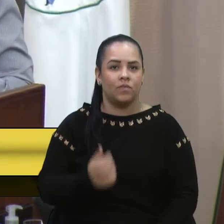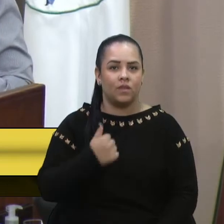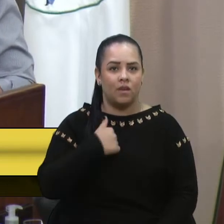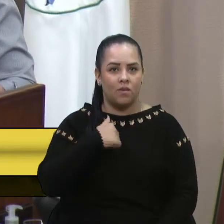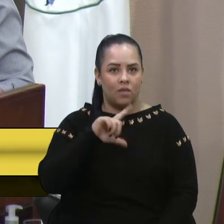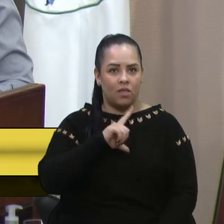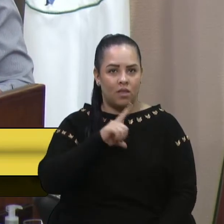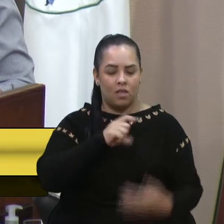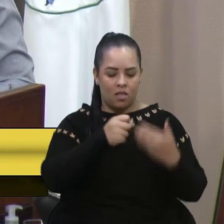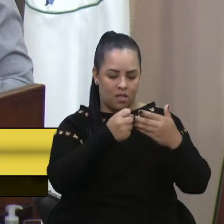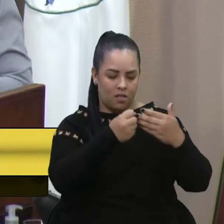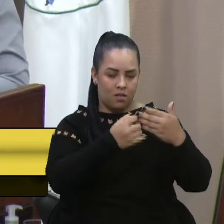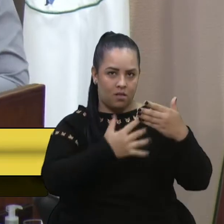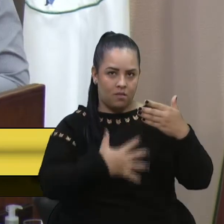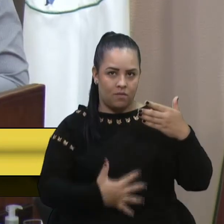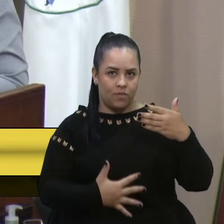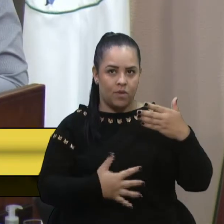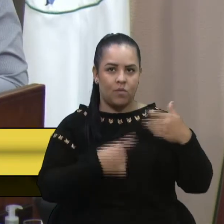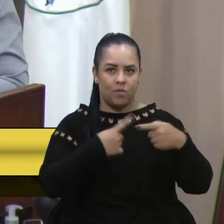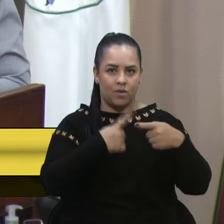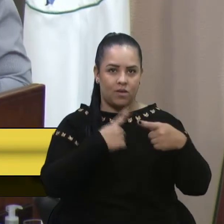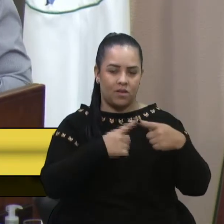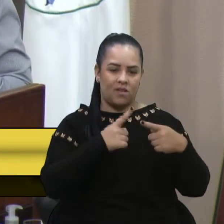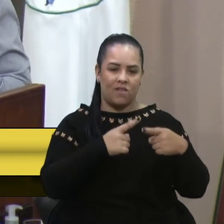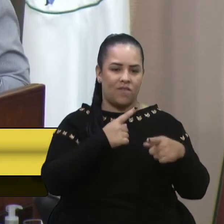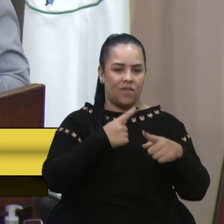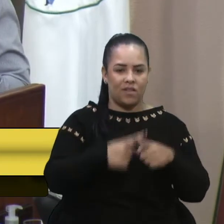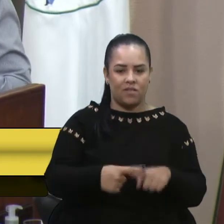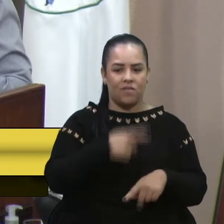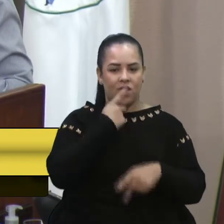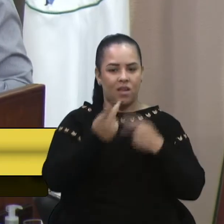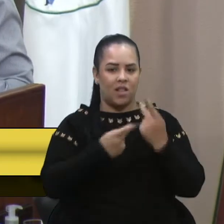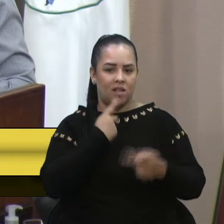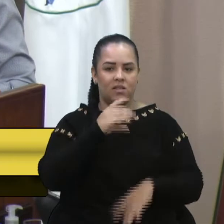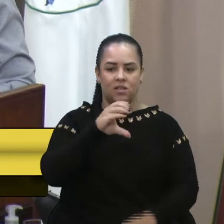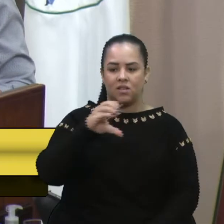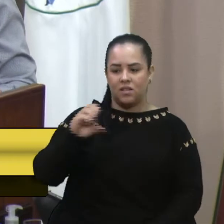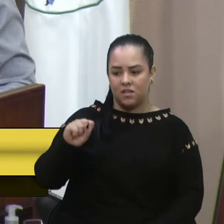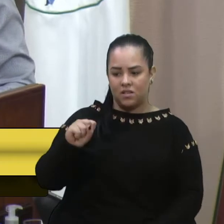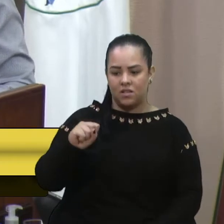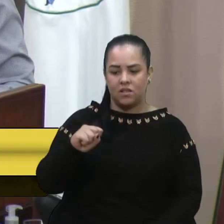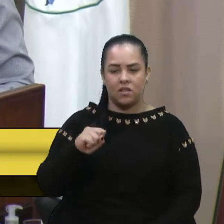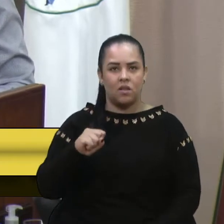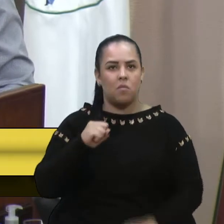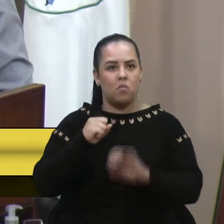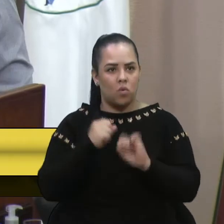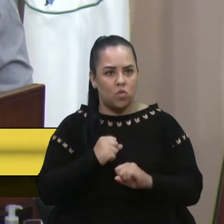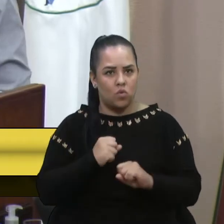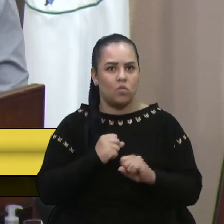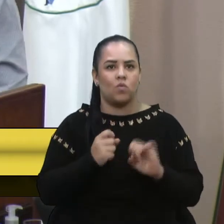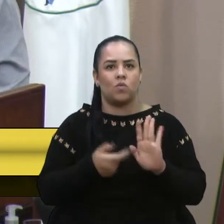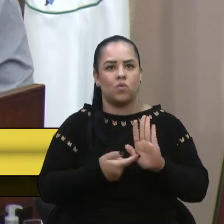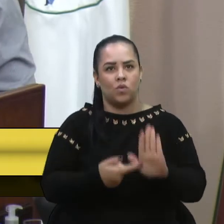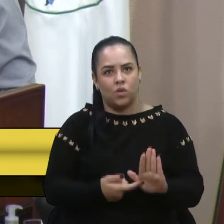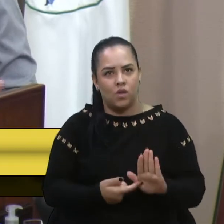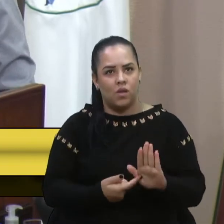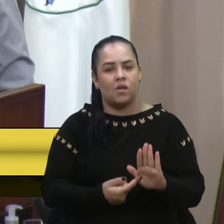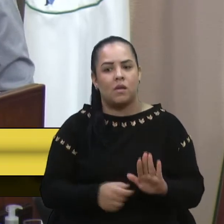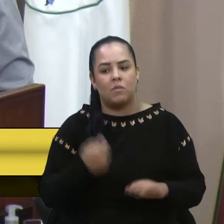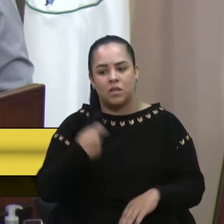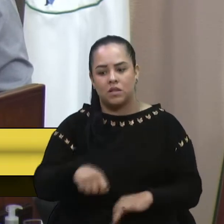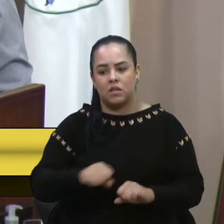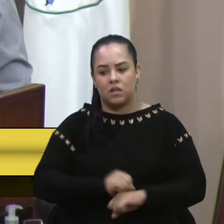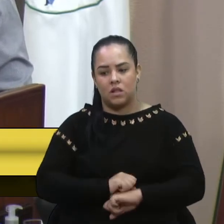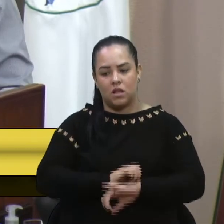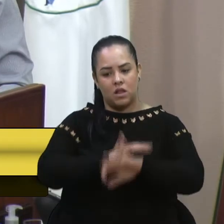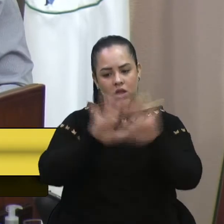tem, que quando fala aqui, às vezes, a questão do CC, a gente tem que demonstrar, vereador Marcon? É bom a gente ter transparência no governo para que não